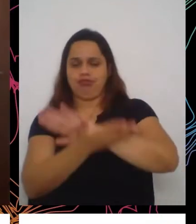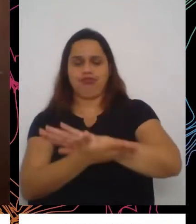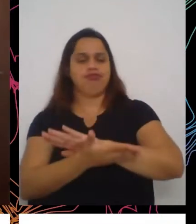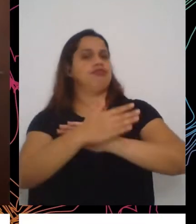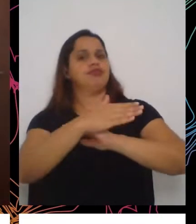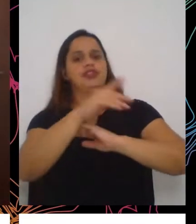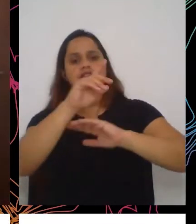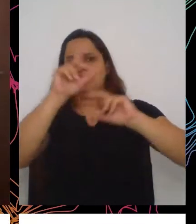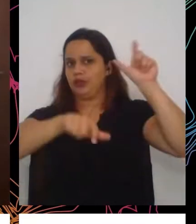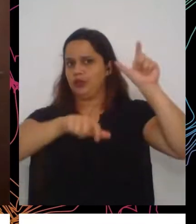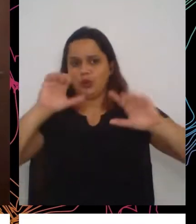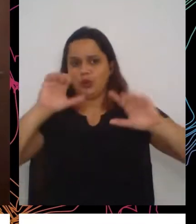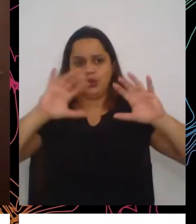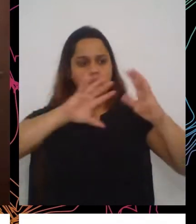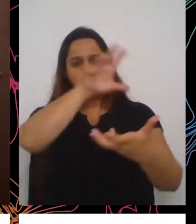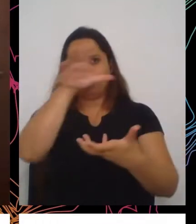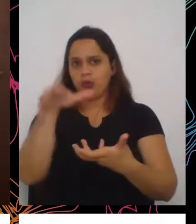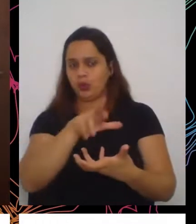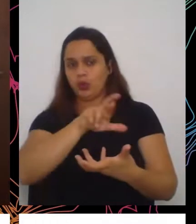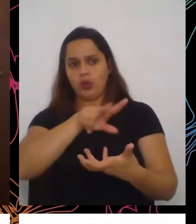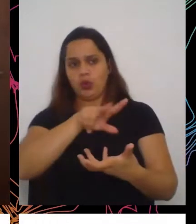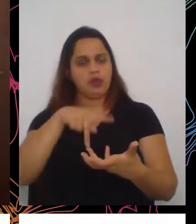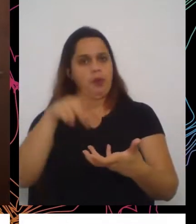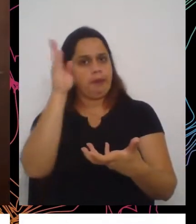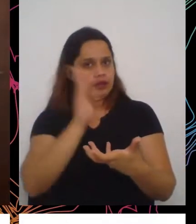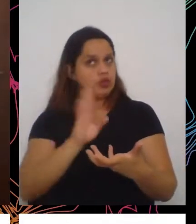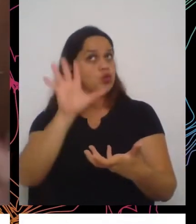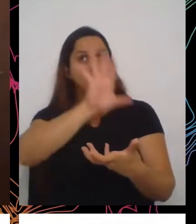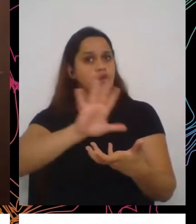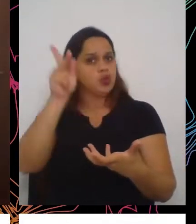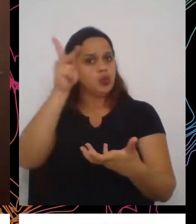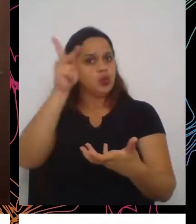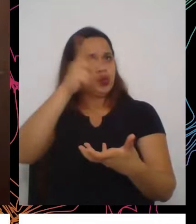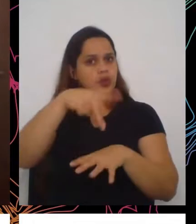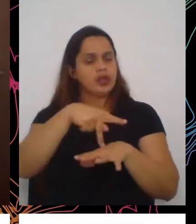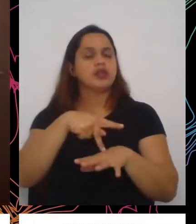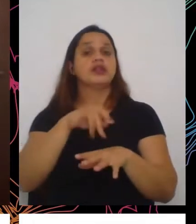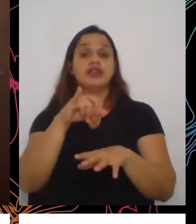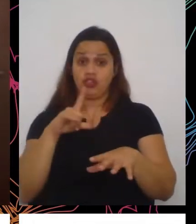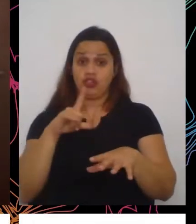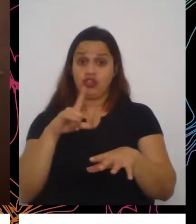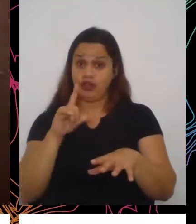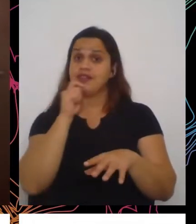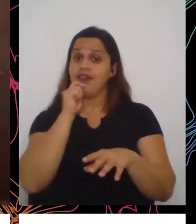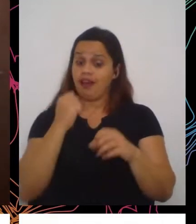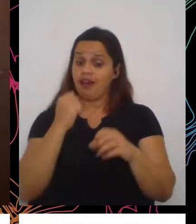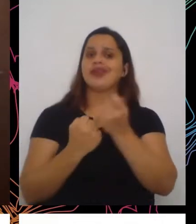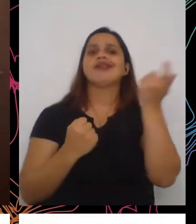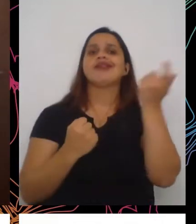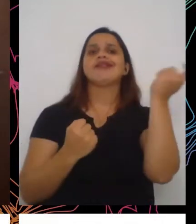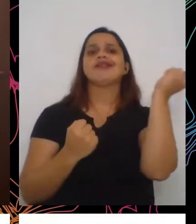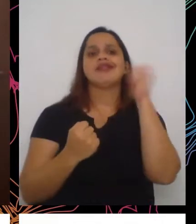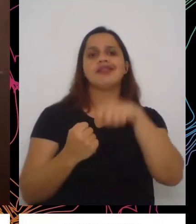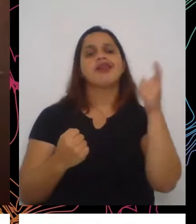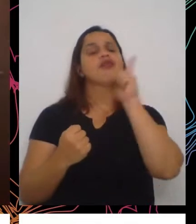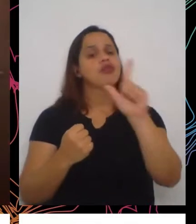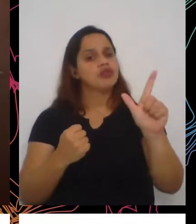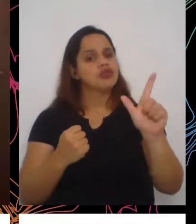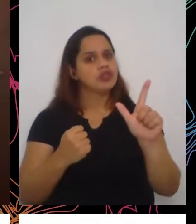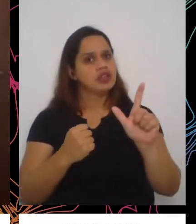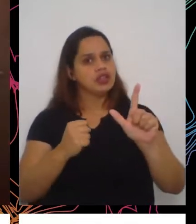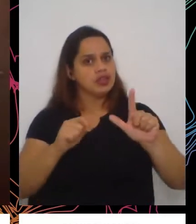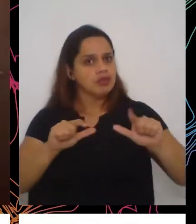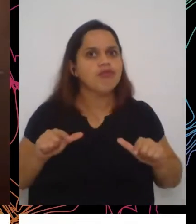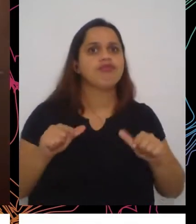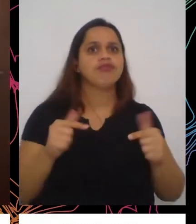não só o Brasil, mas vários países, a gente teria condições de enfrentar essa situação dramática com